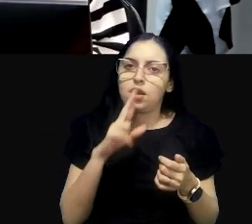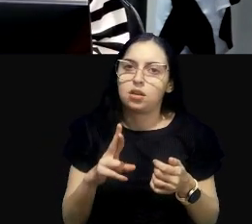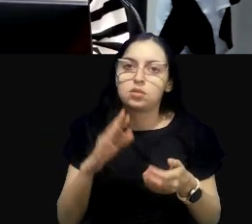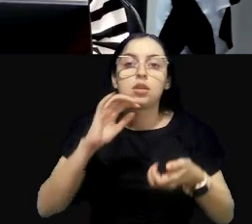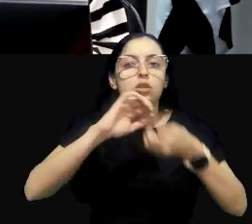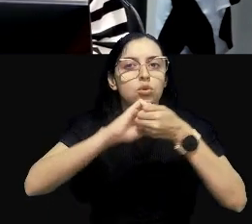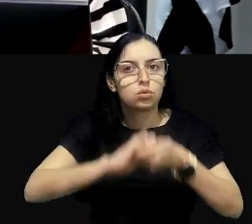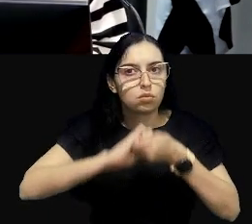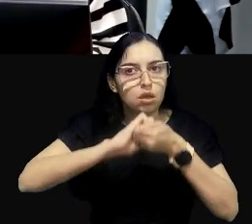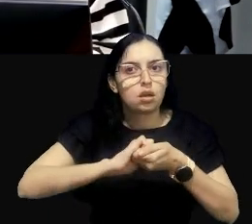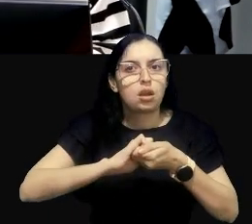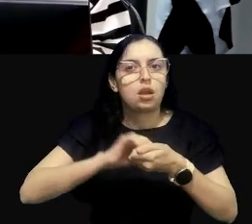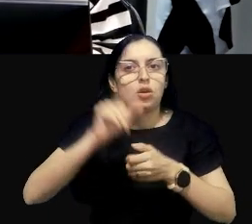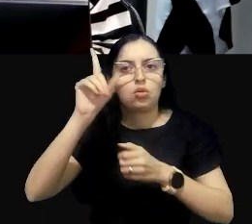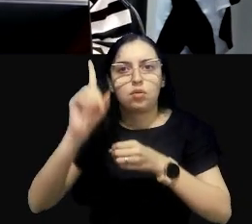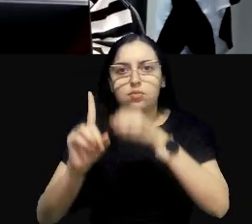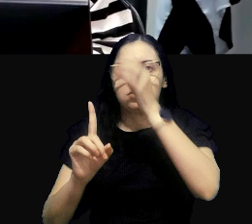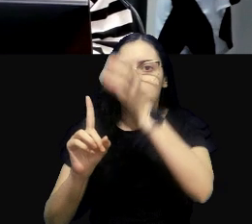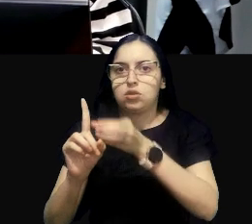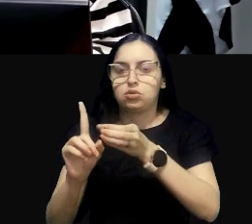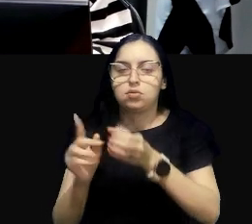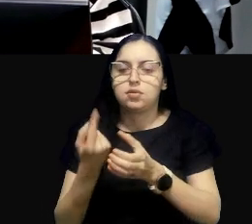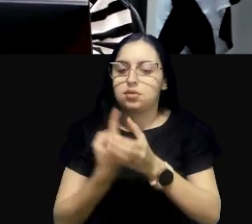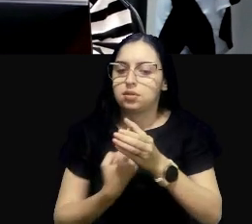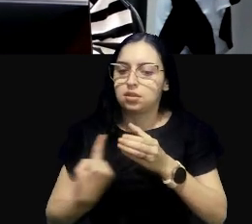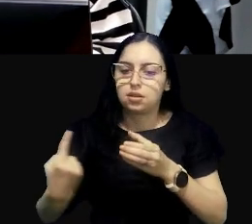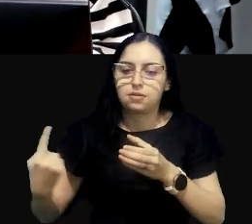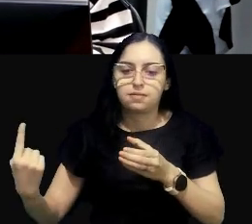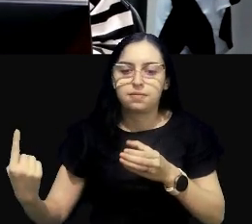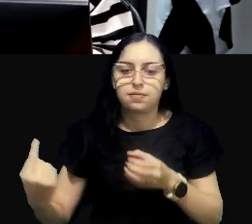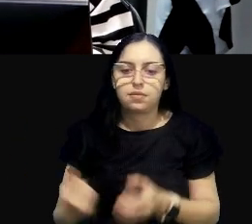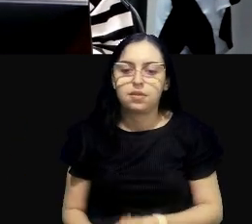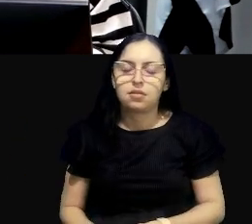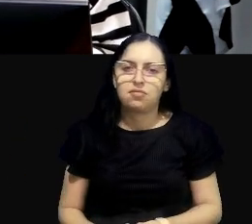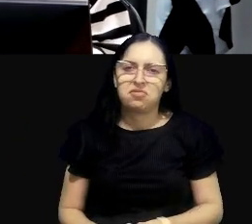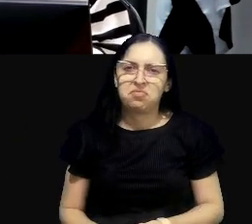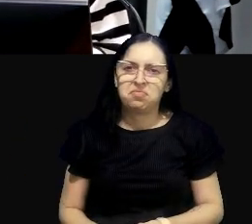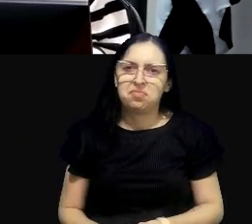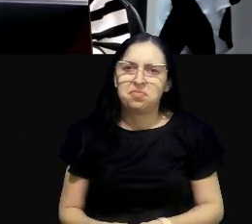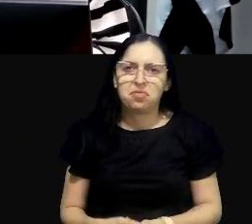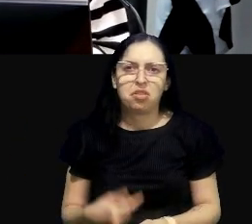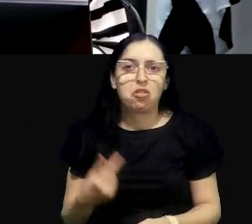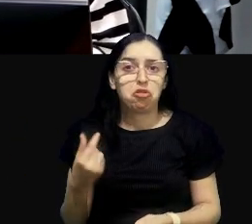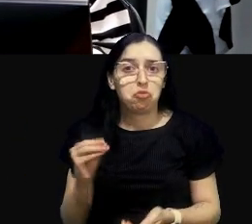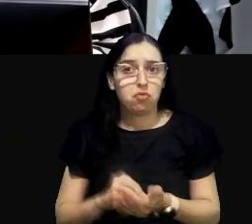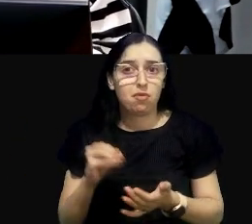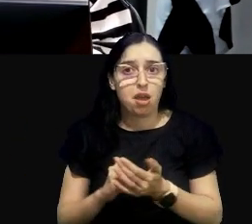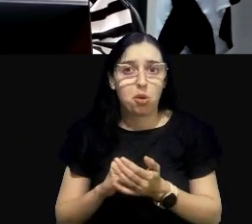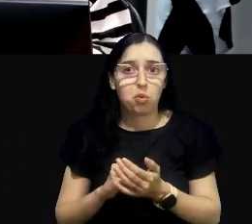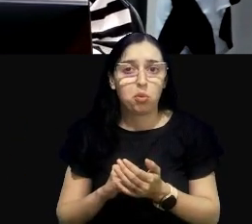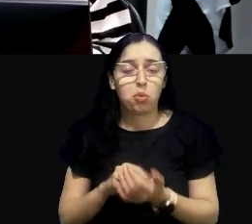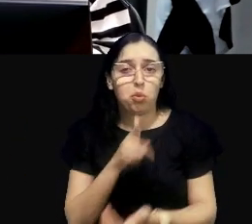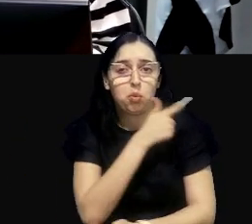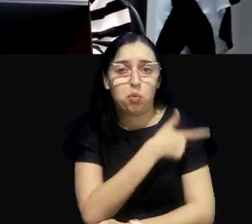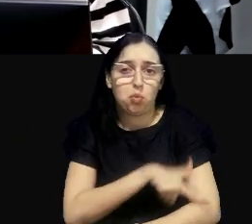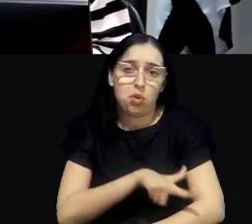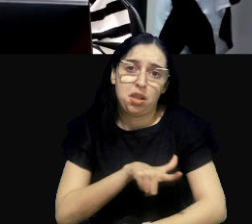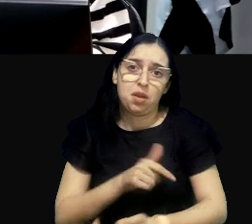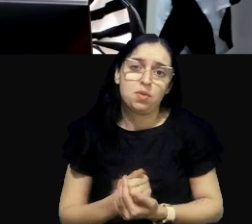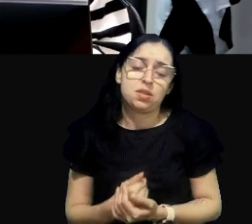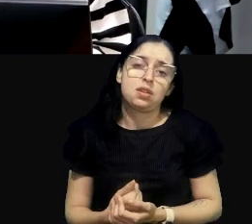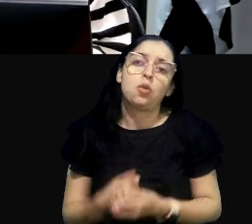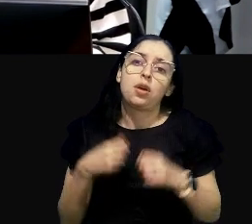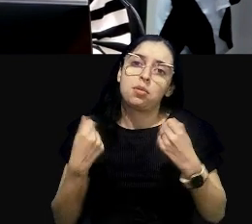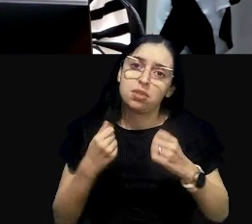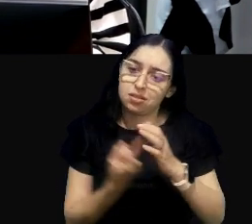senhorzinho e saí. Aí eu falei, nossa, eu fui muito mal educada nesse momento, mas eu tinha que me retirar.